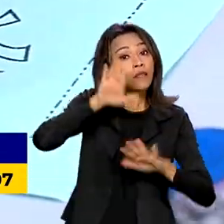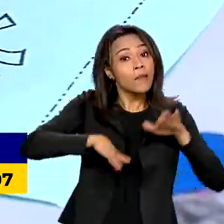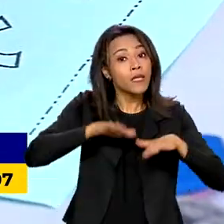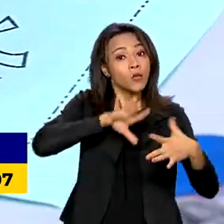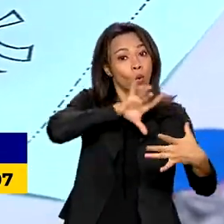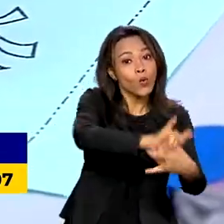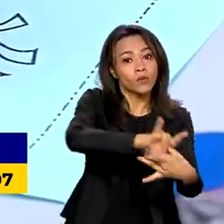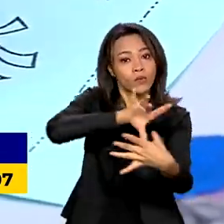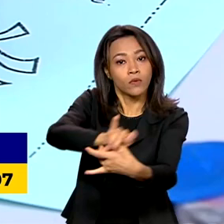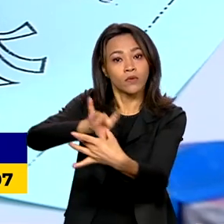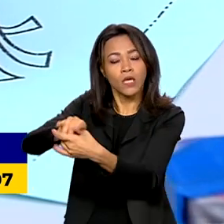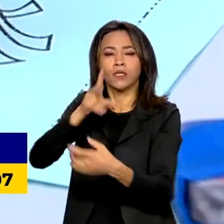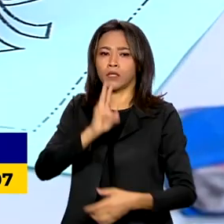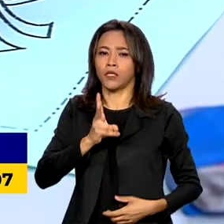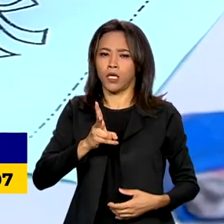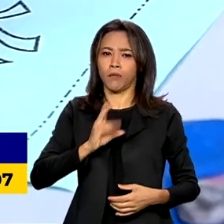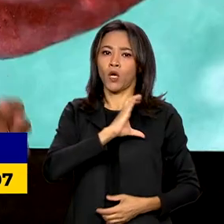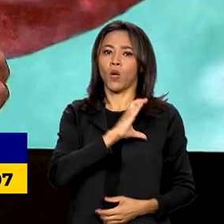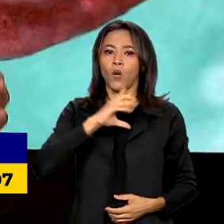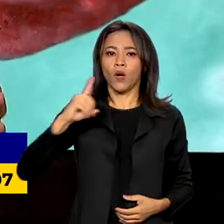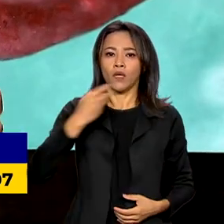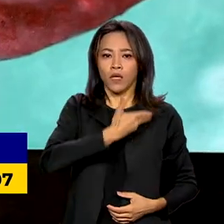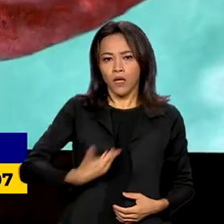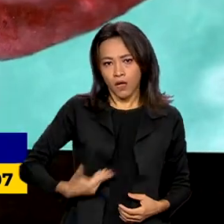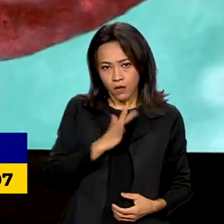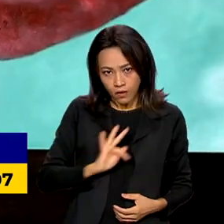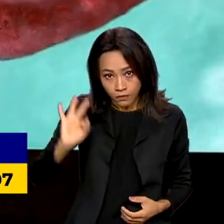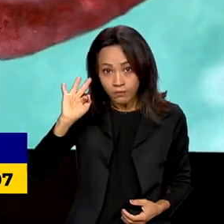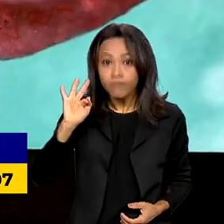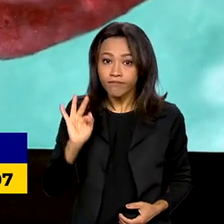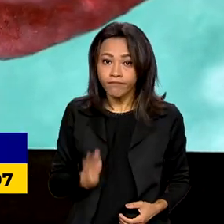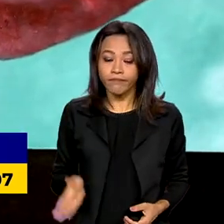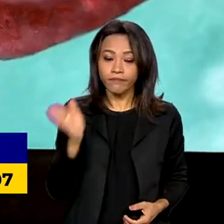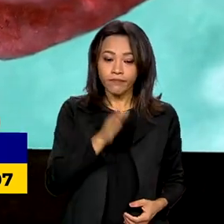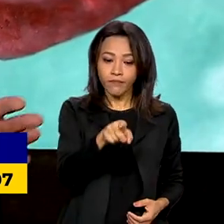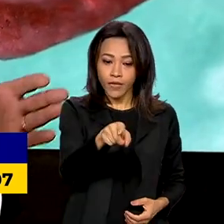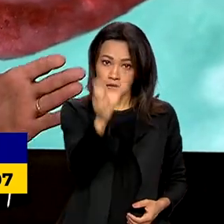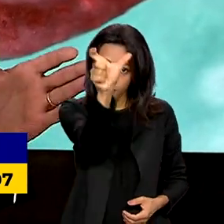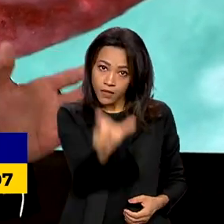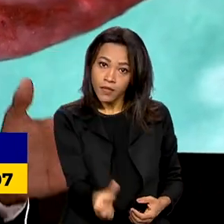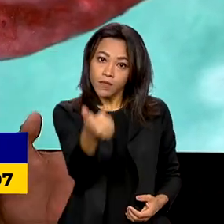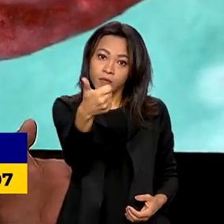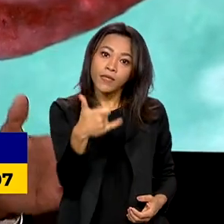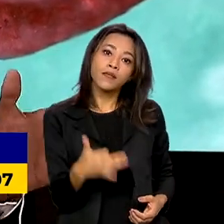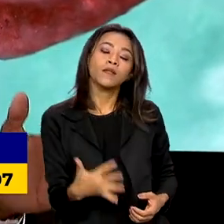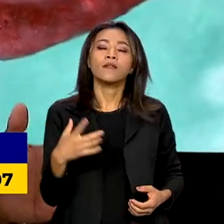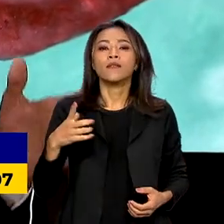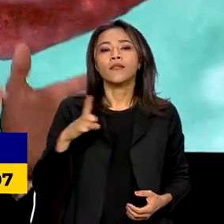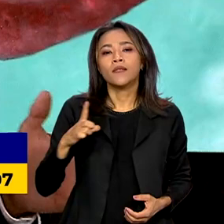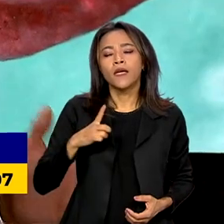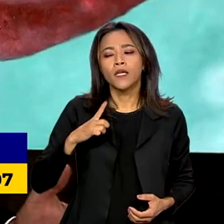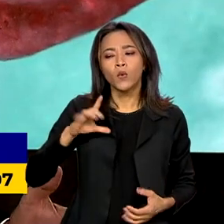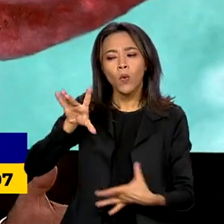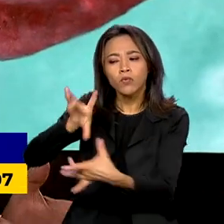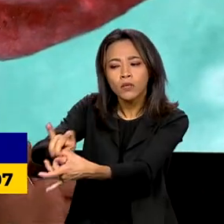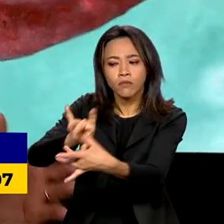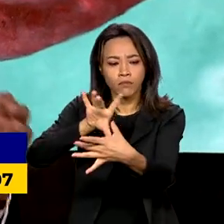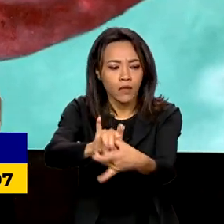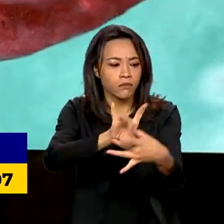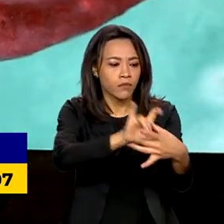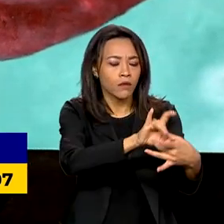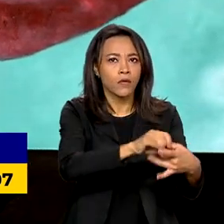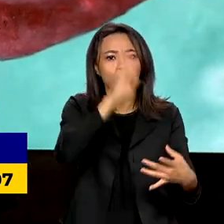sob a gestão do governo federal. É importante também levar em consideração as diferenças de realidade de cada território.